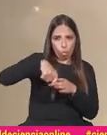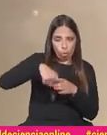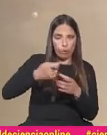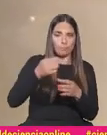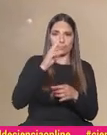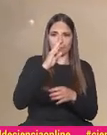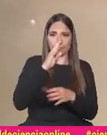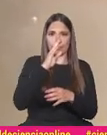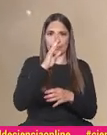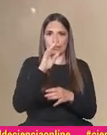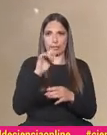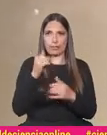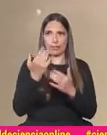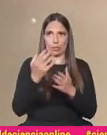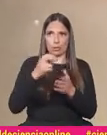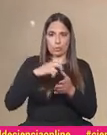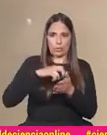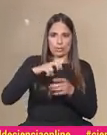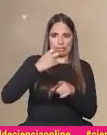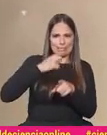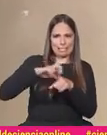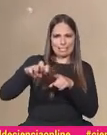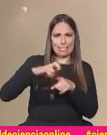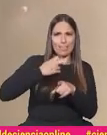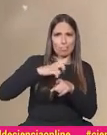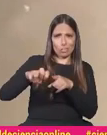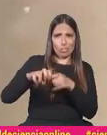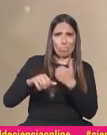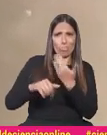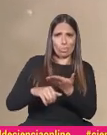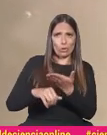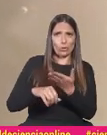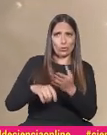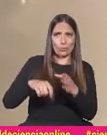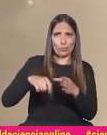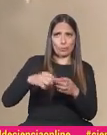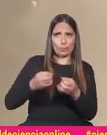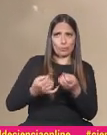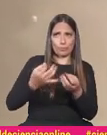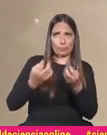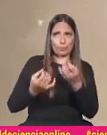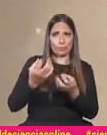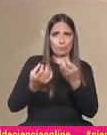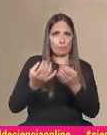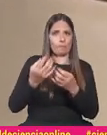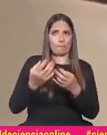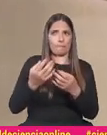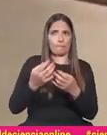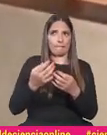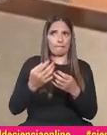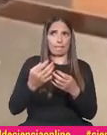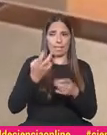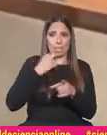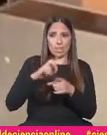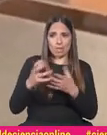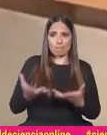for fornecendo energia a esta mistura de sabão com água, as bolhas vão crescendo à medida que eu for fornecendo mais